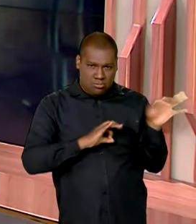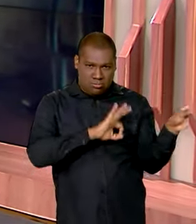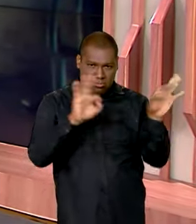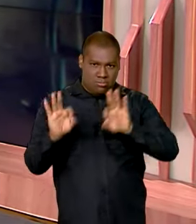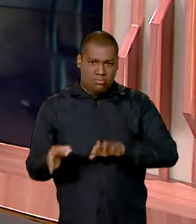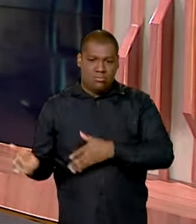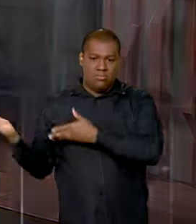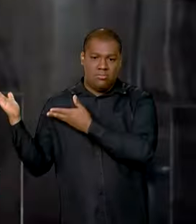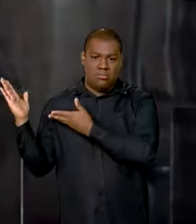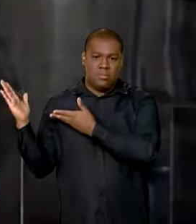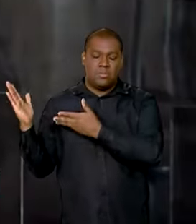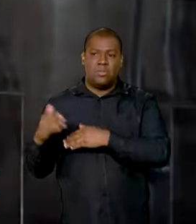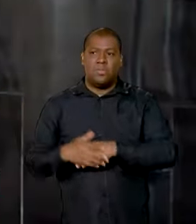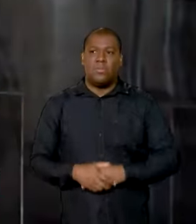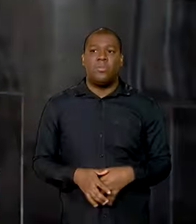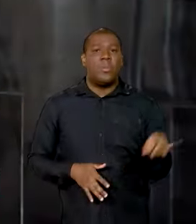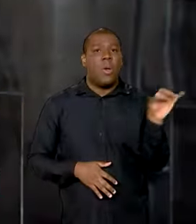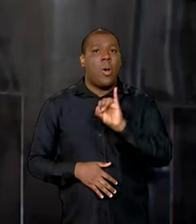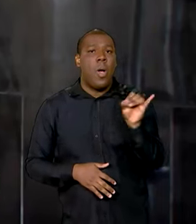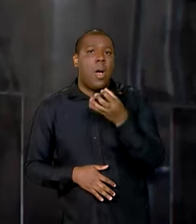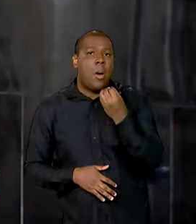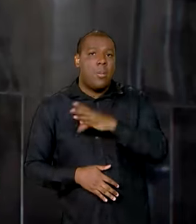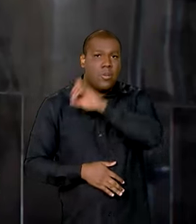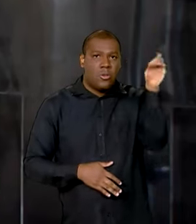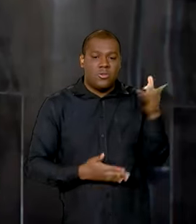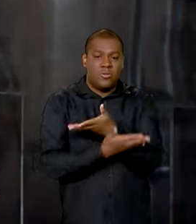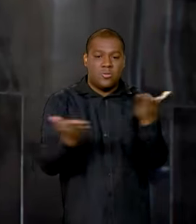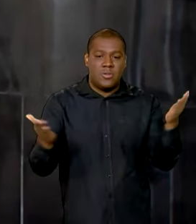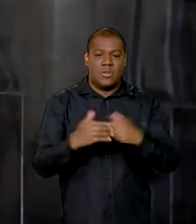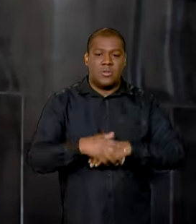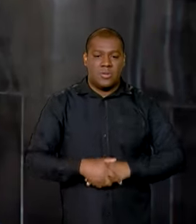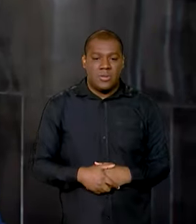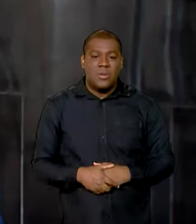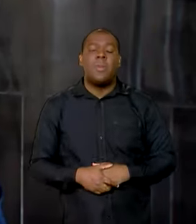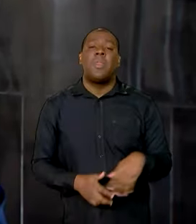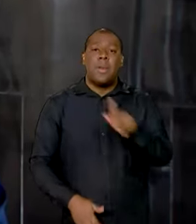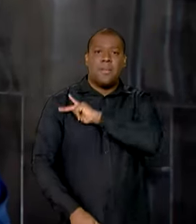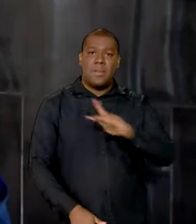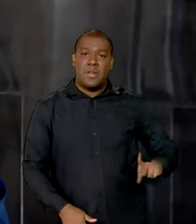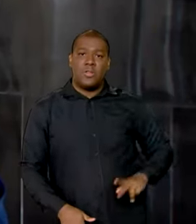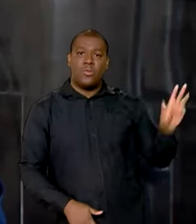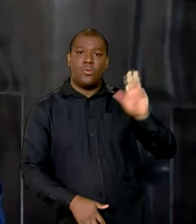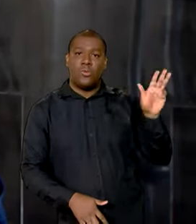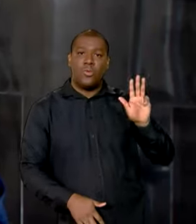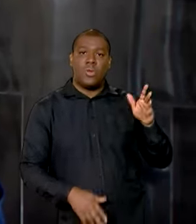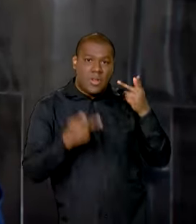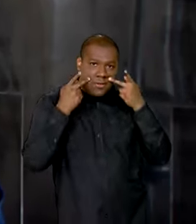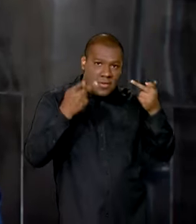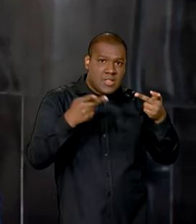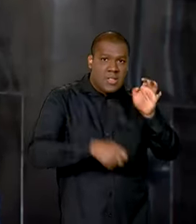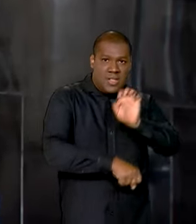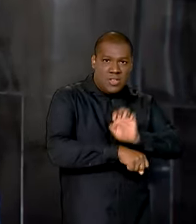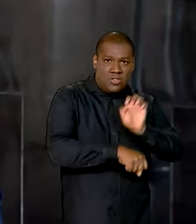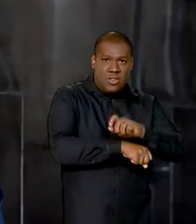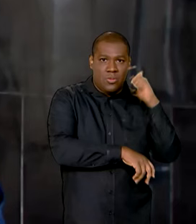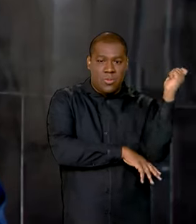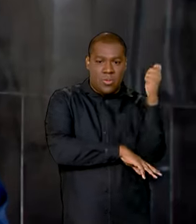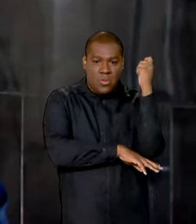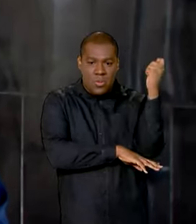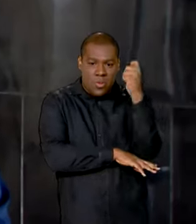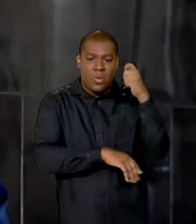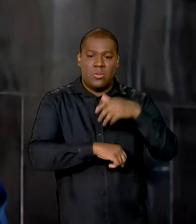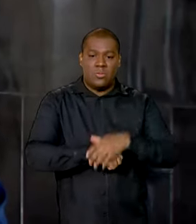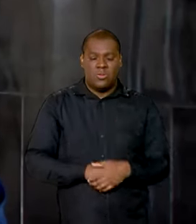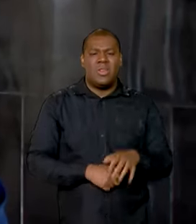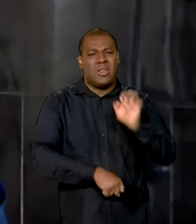Oi, Vanessa. Bom dia para você, bom dia a todos que nos acompanham. Pois é, saída do presidente Lula ao Rio Grande do Sul é para visitar esse Estado que tem